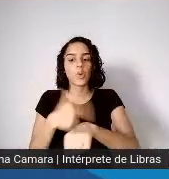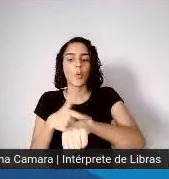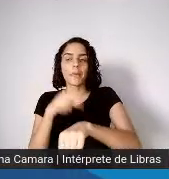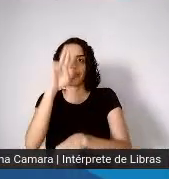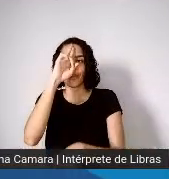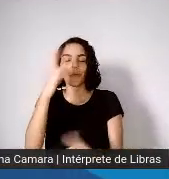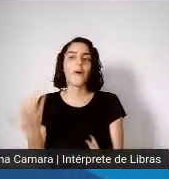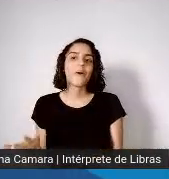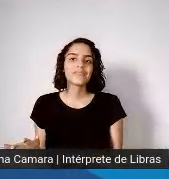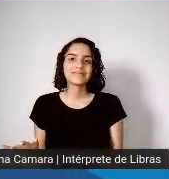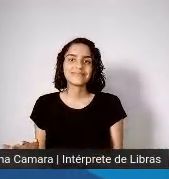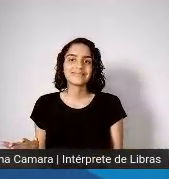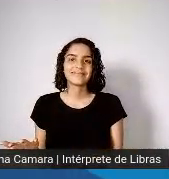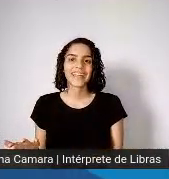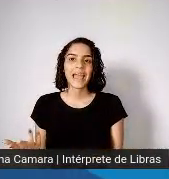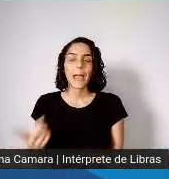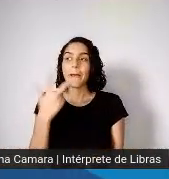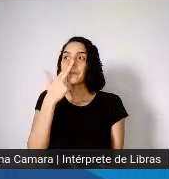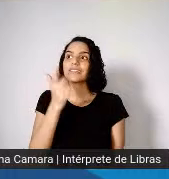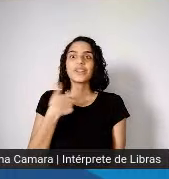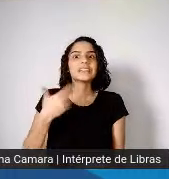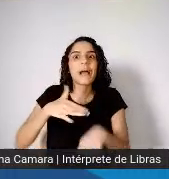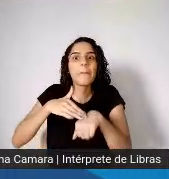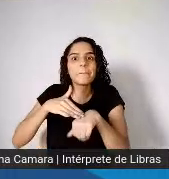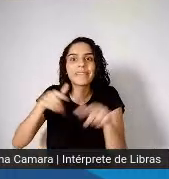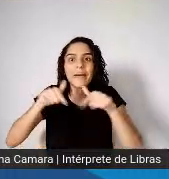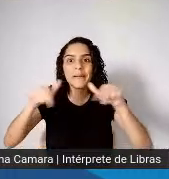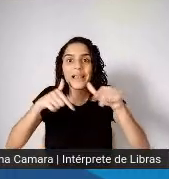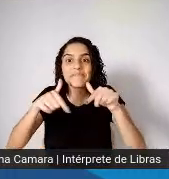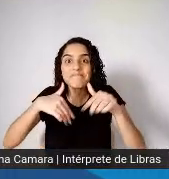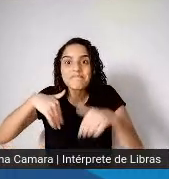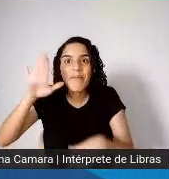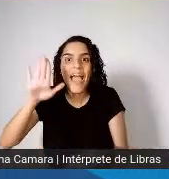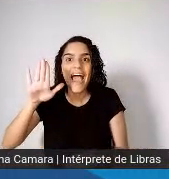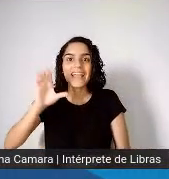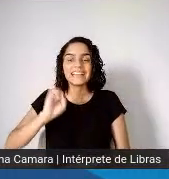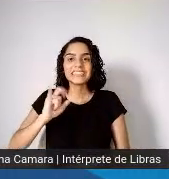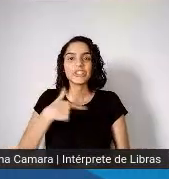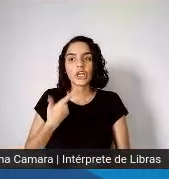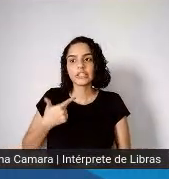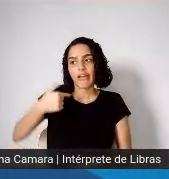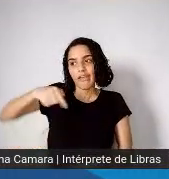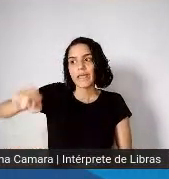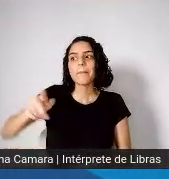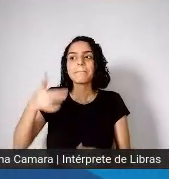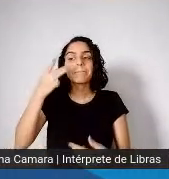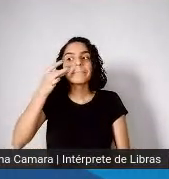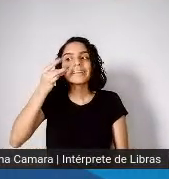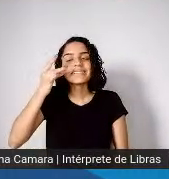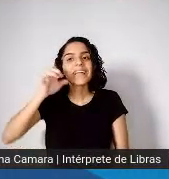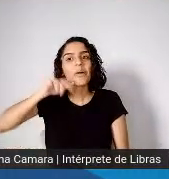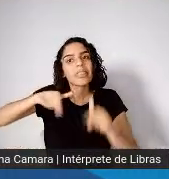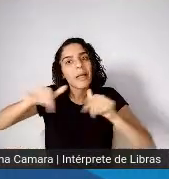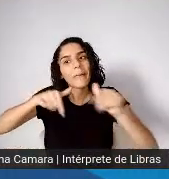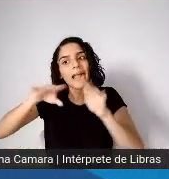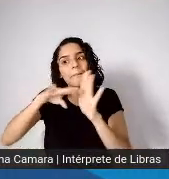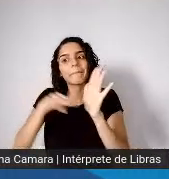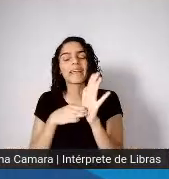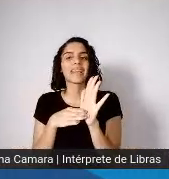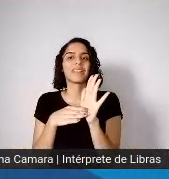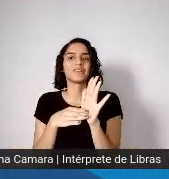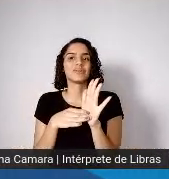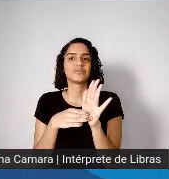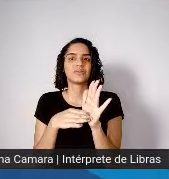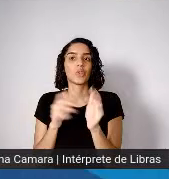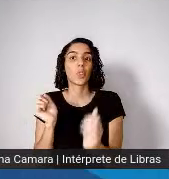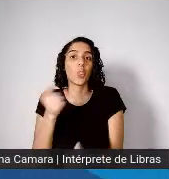estamos trabalhando muito mais do que se estivéssemos trabalhando presencialmente. O sedentarismo, os transtornos psicológicos e aí